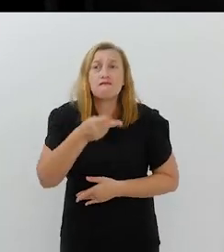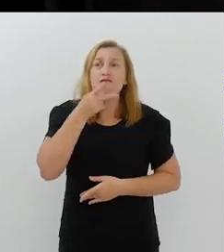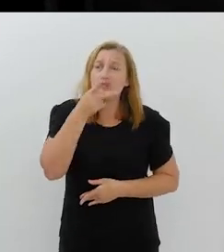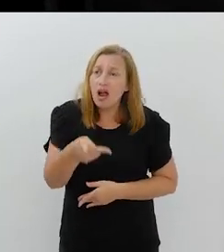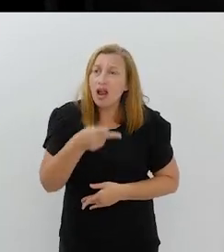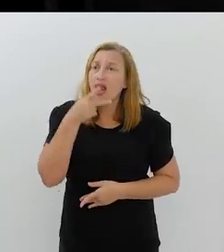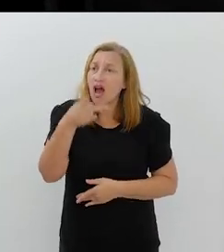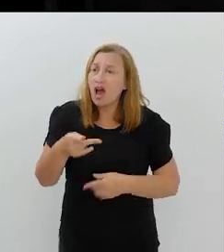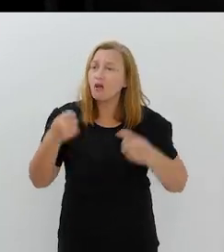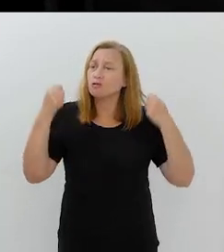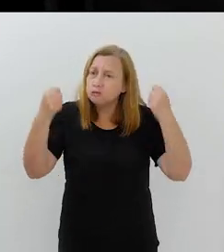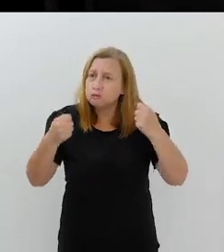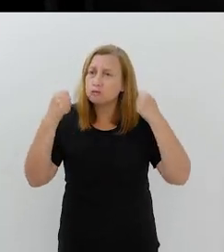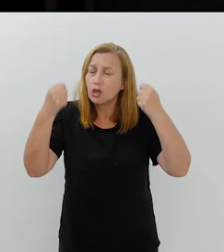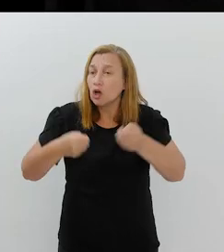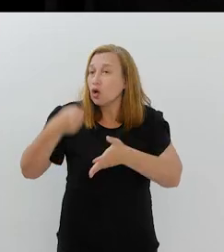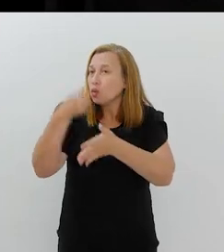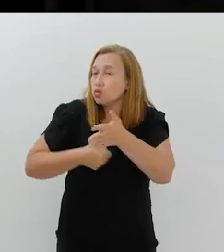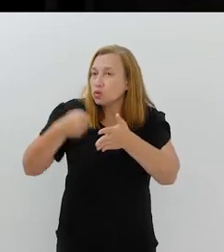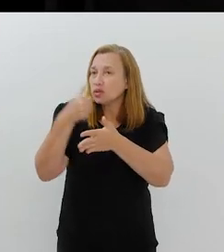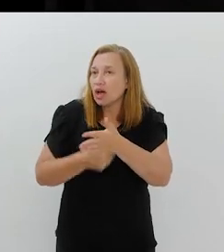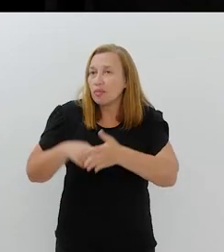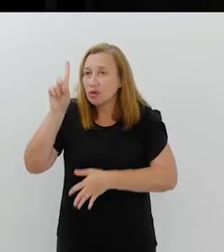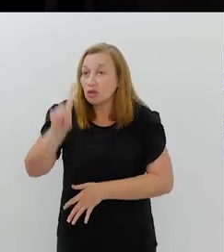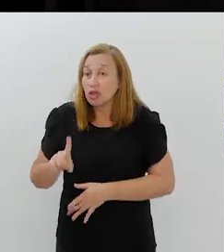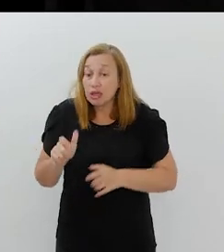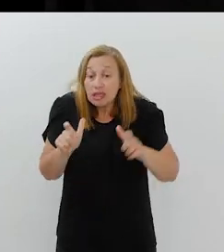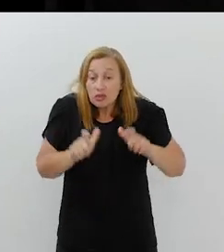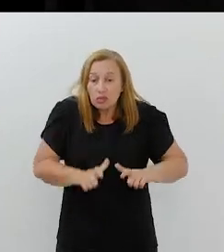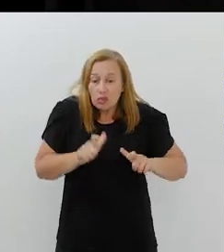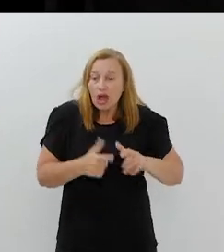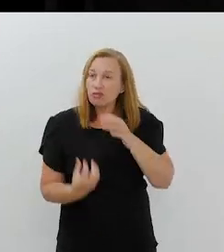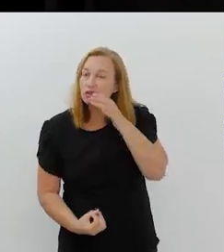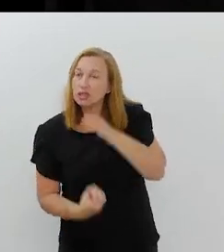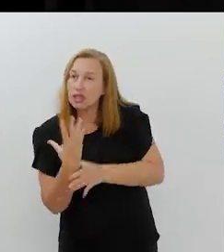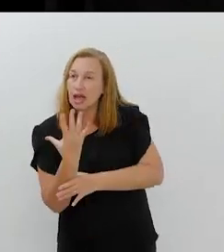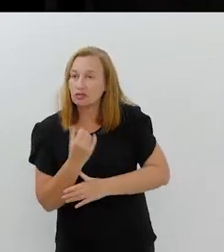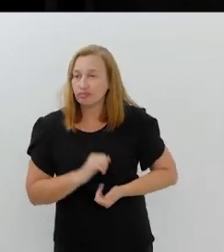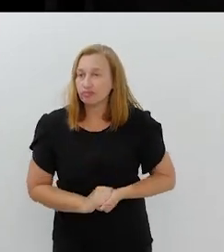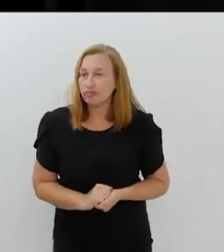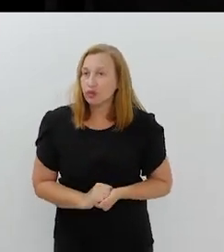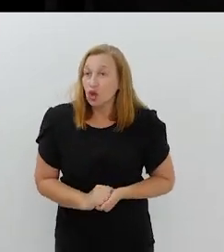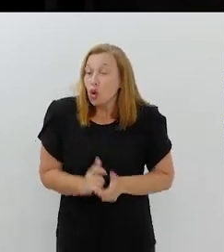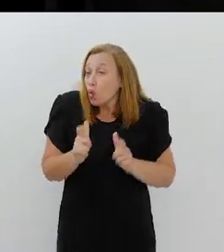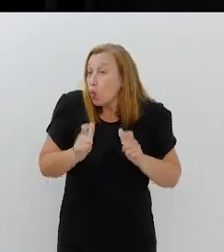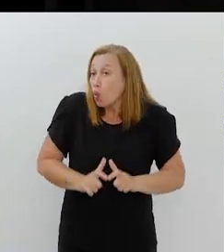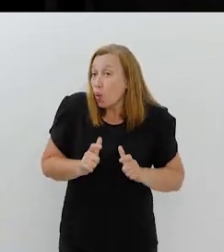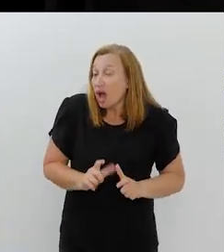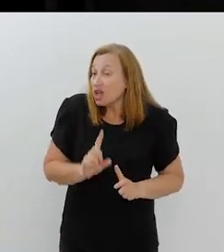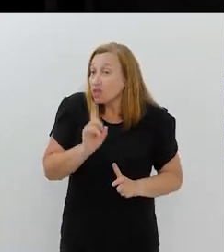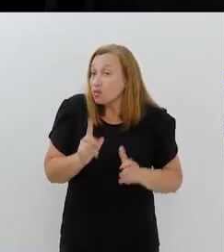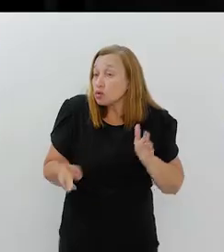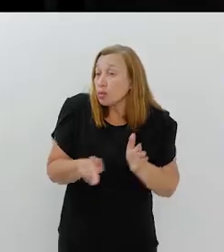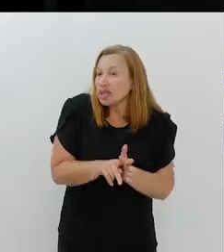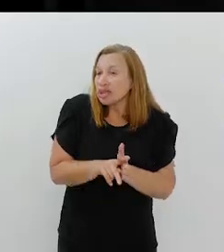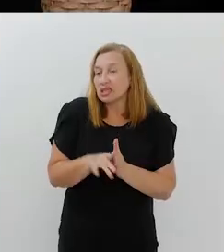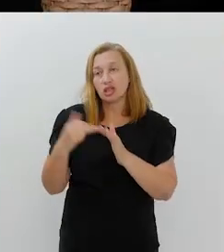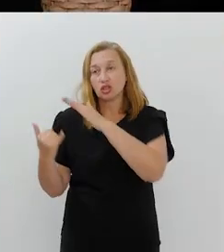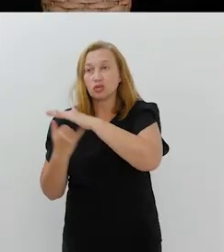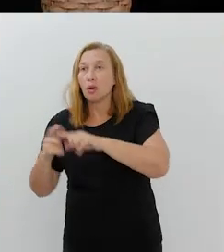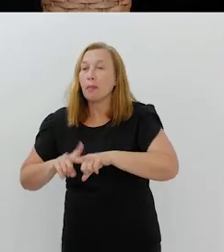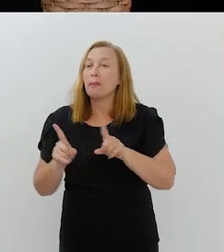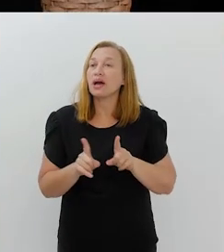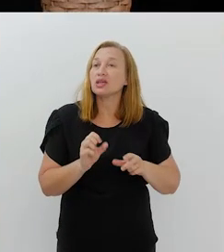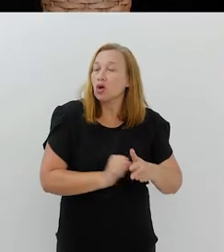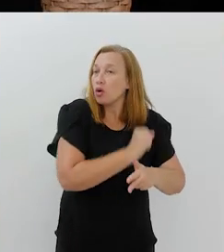e tem que falar e tem que reivindicar que esse espaço seja criado, que é um espaço não